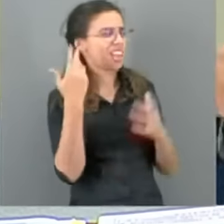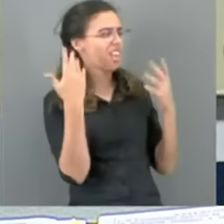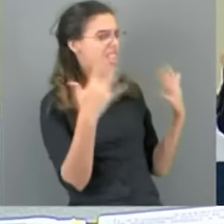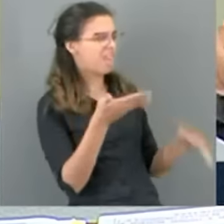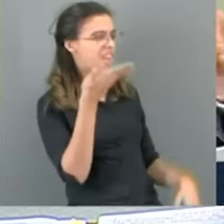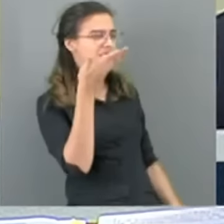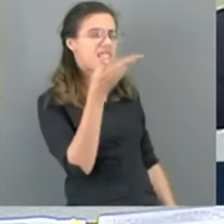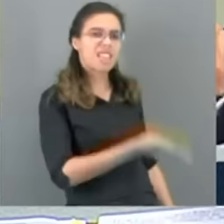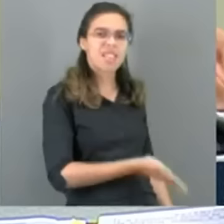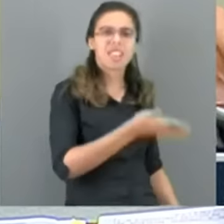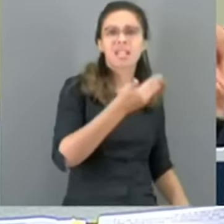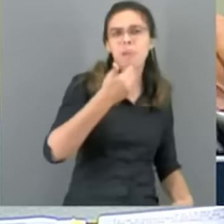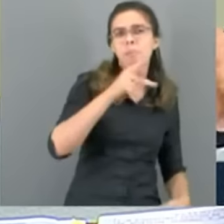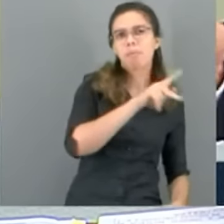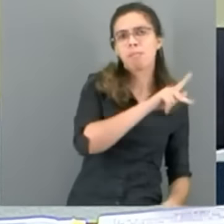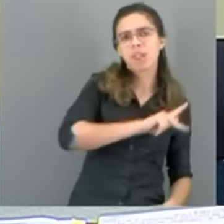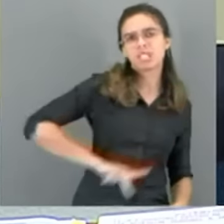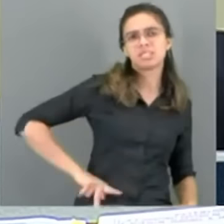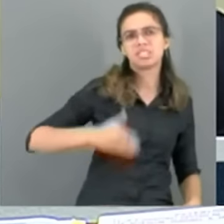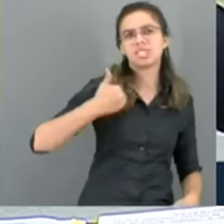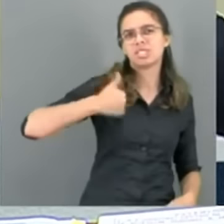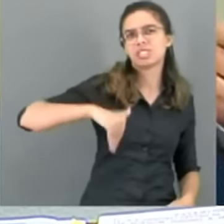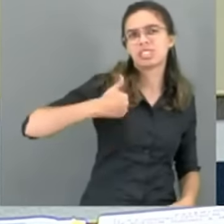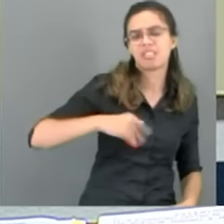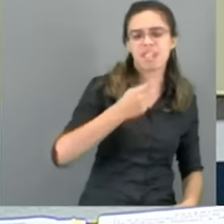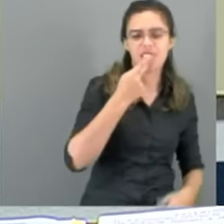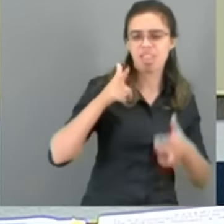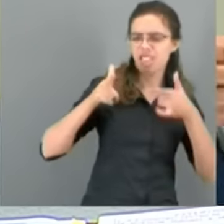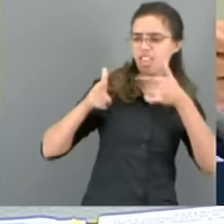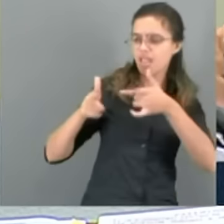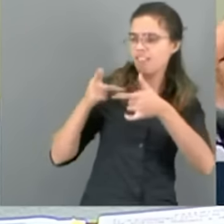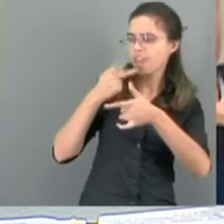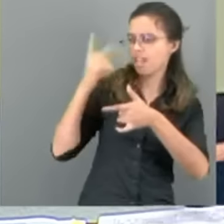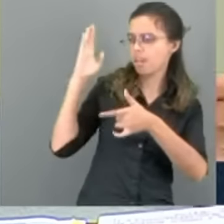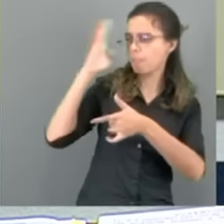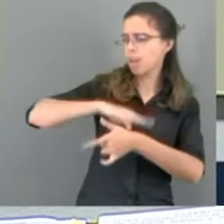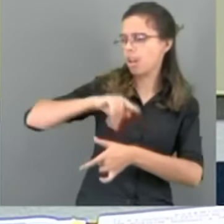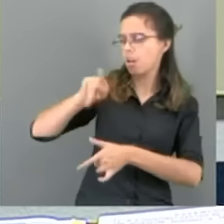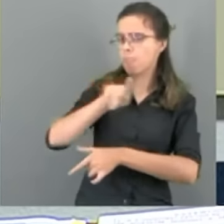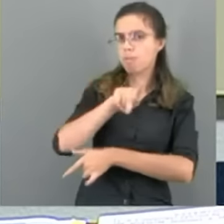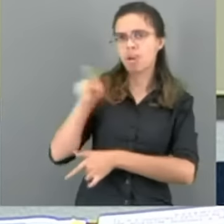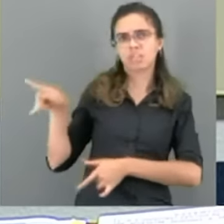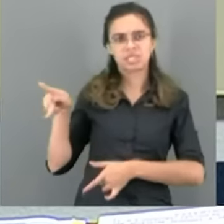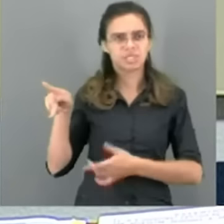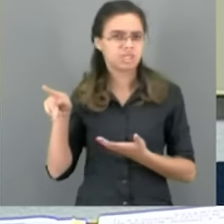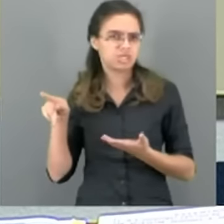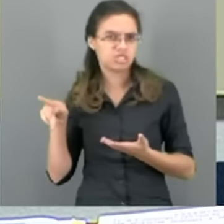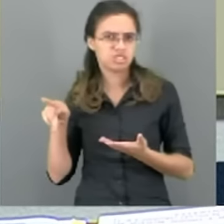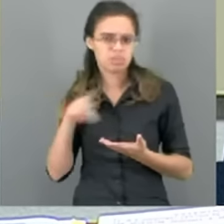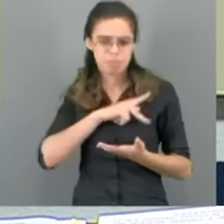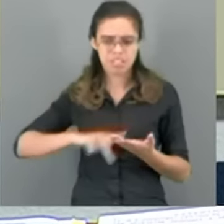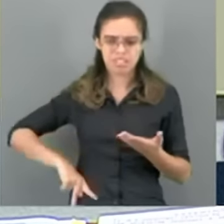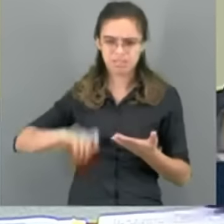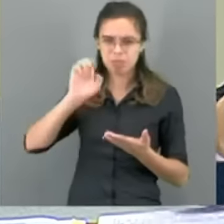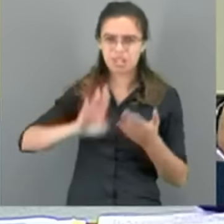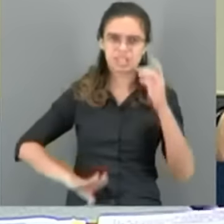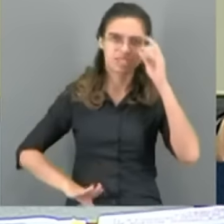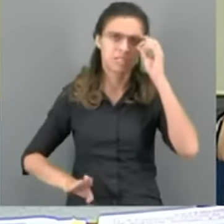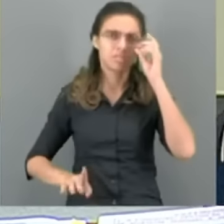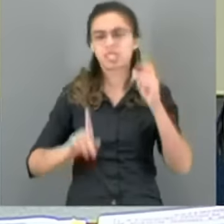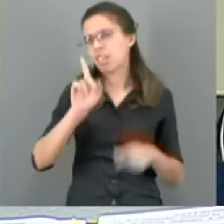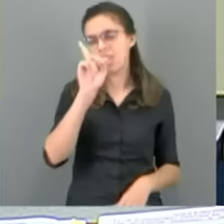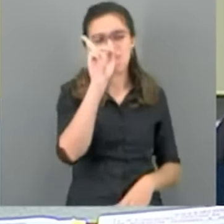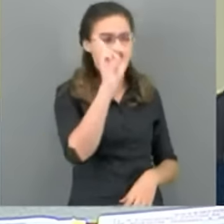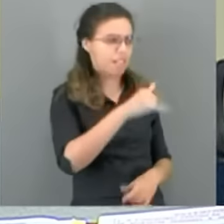que vai para a internet falar mal do presidente da república. Isso é coisa de moleque, de vagabundo.